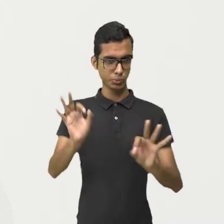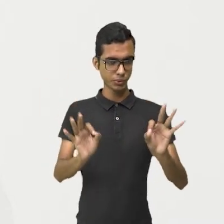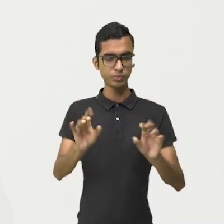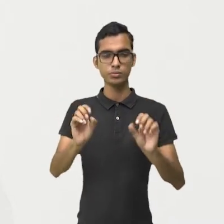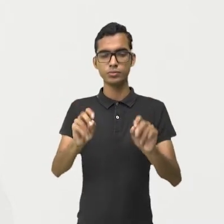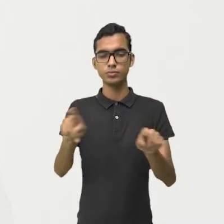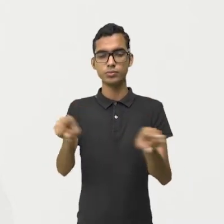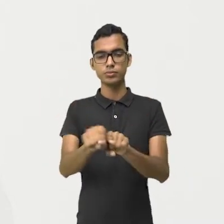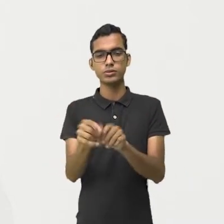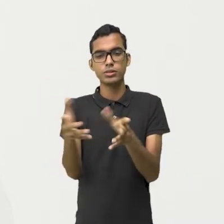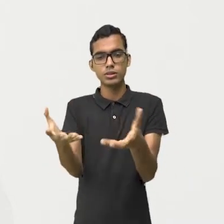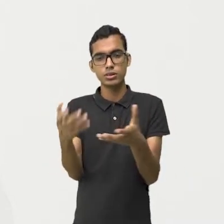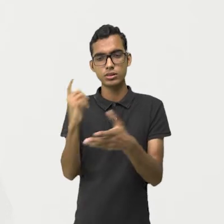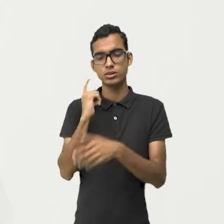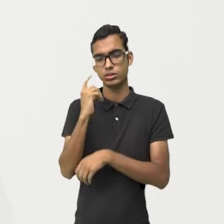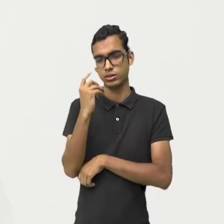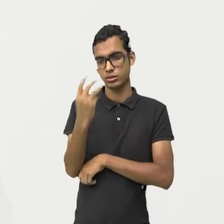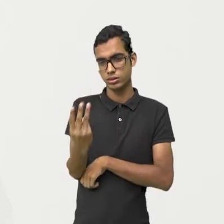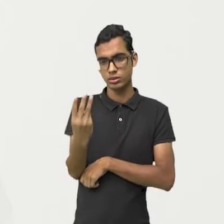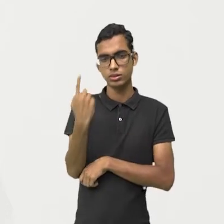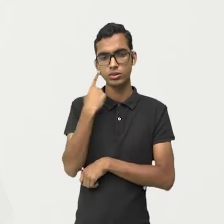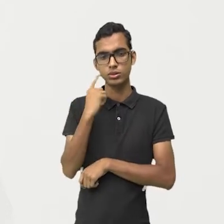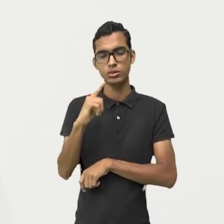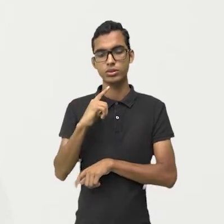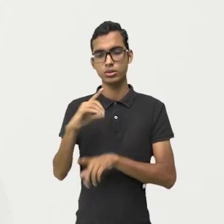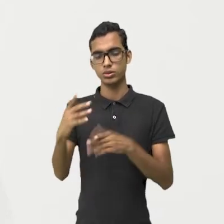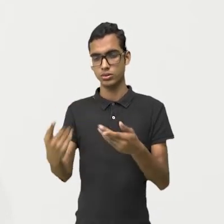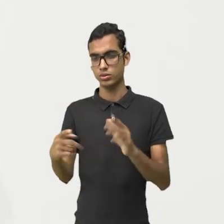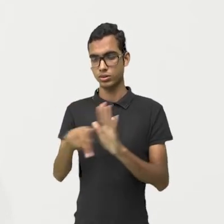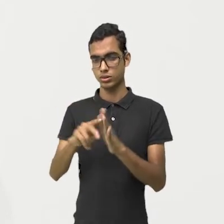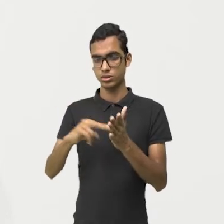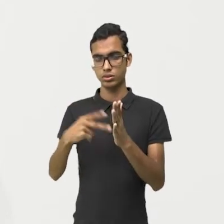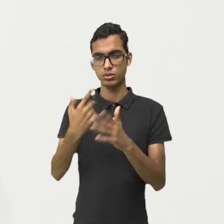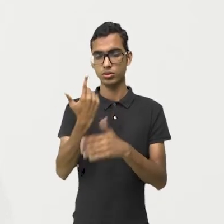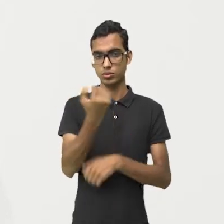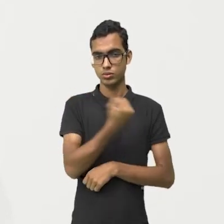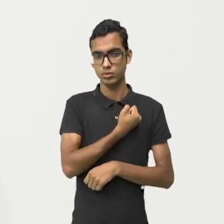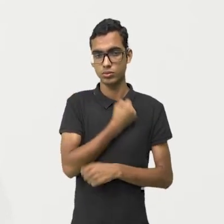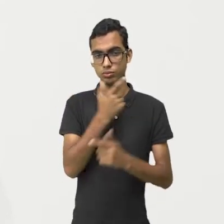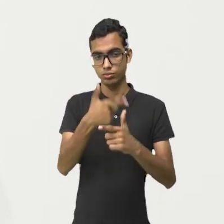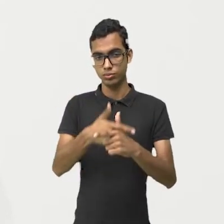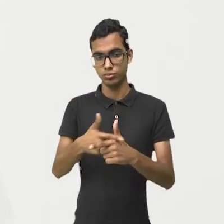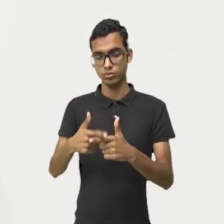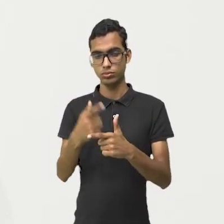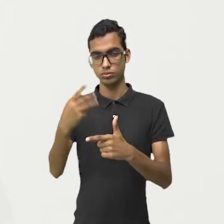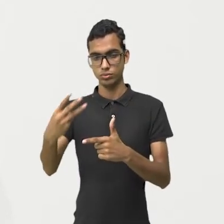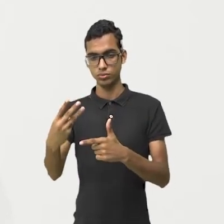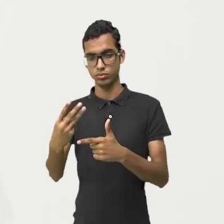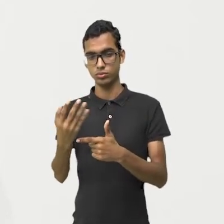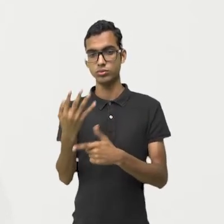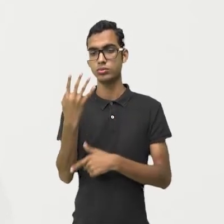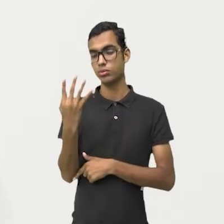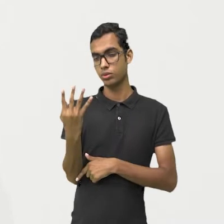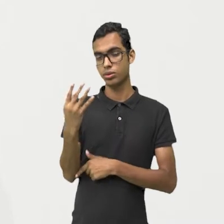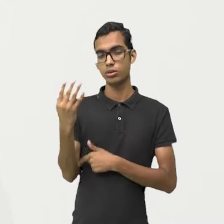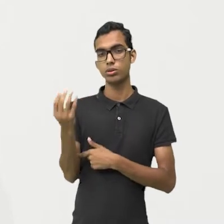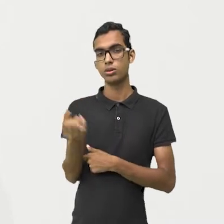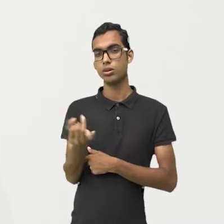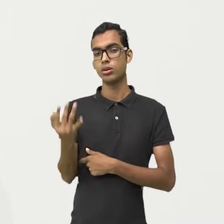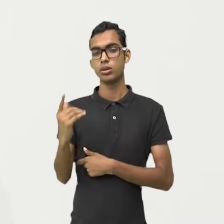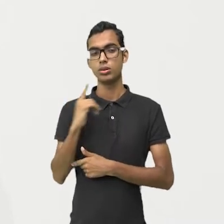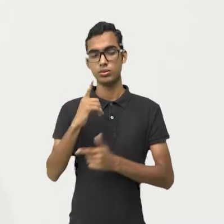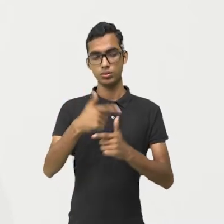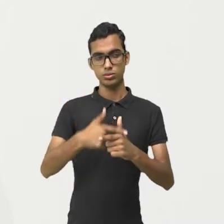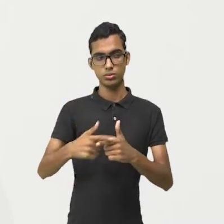a terça parte, dividimos um número por 3. A quarta parte, dividimos